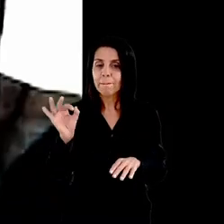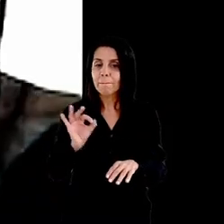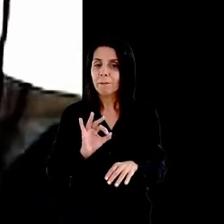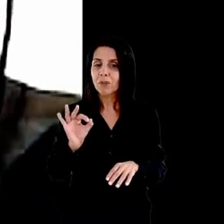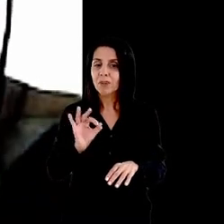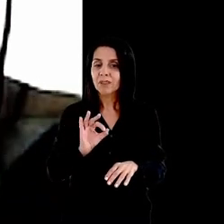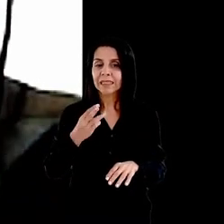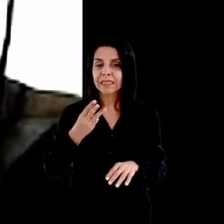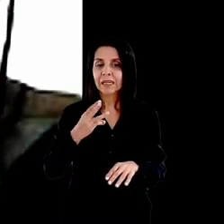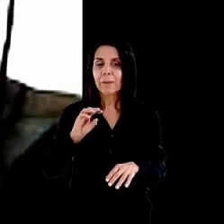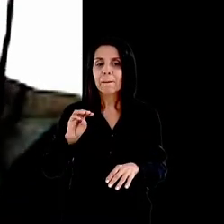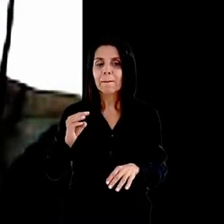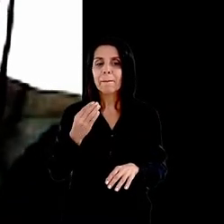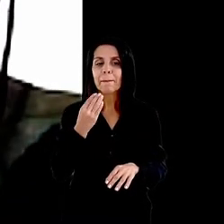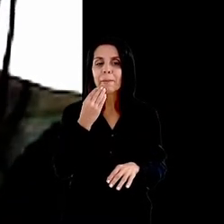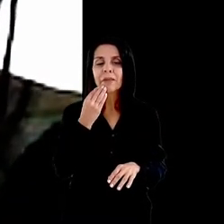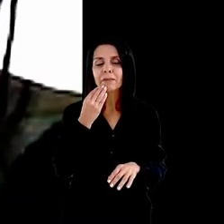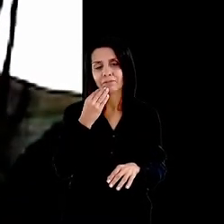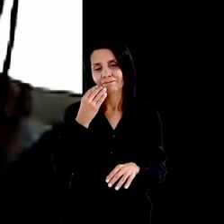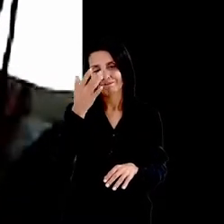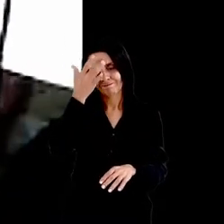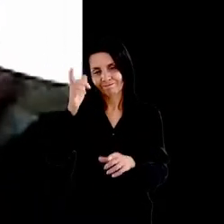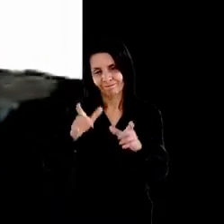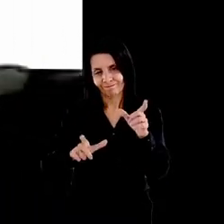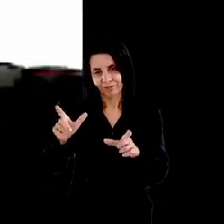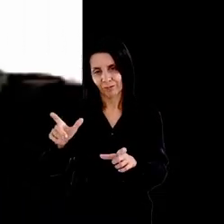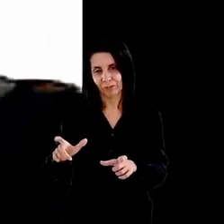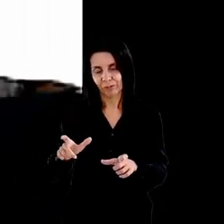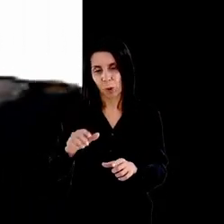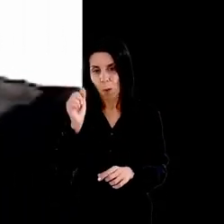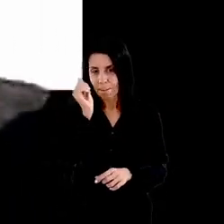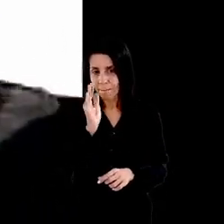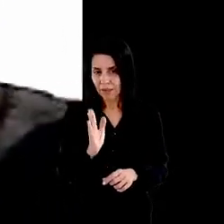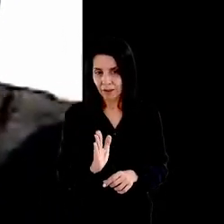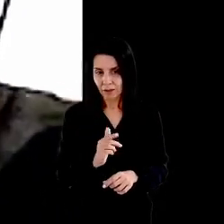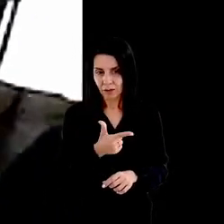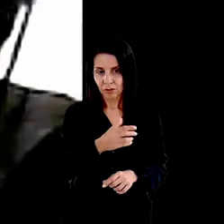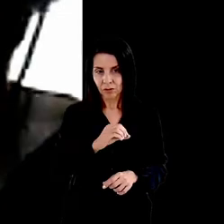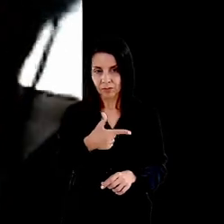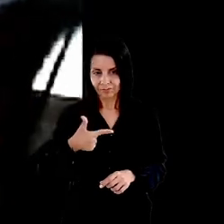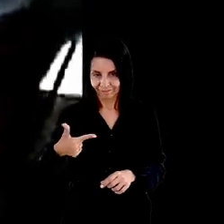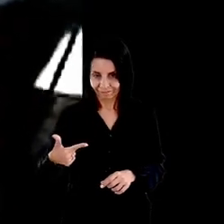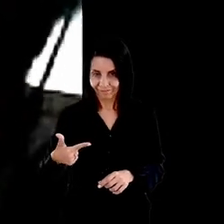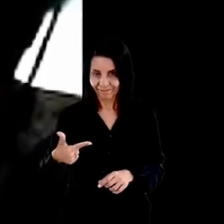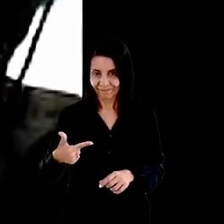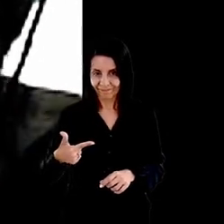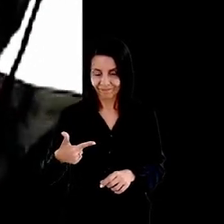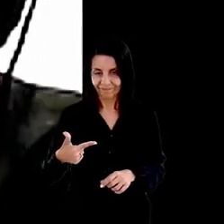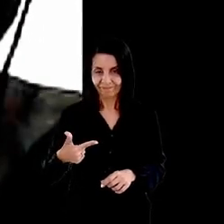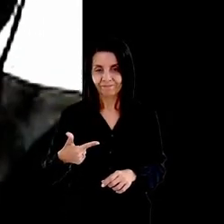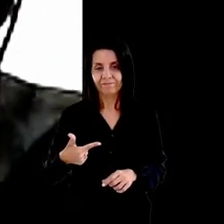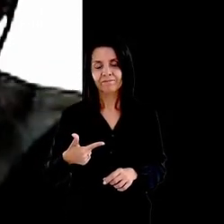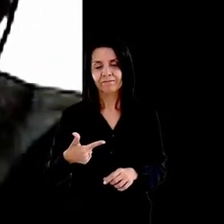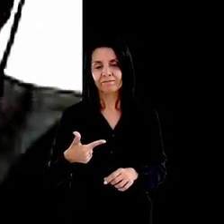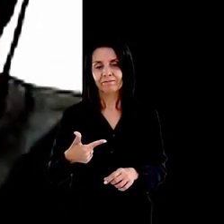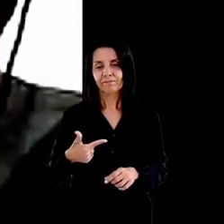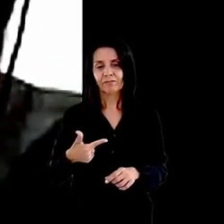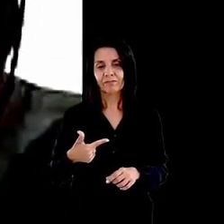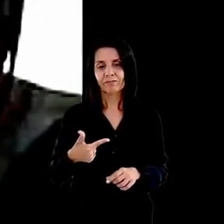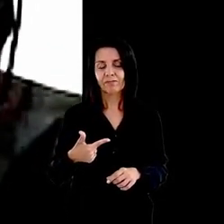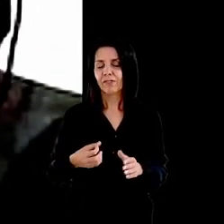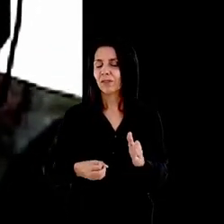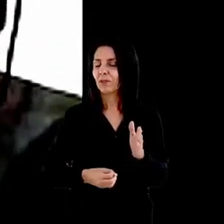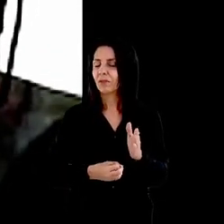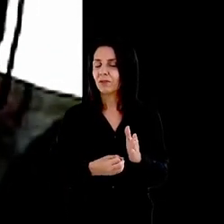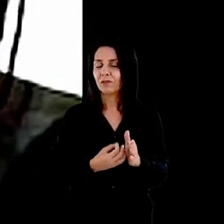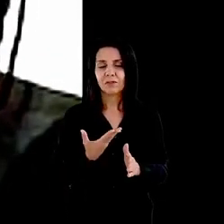bilhões de pessoas no mundo no Brasil de 2022 cerca de 61.3 milhões de brasileiros se enfrentaram